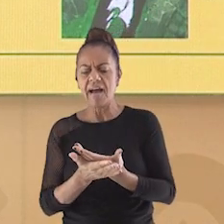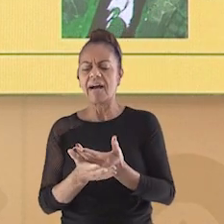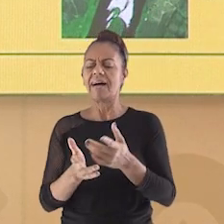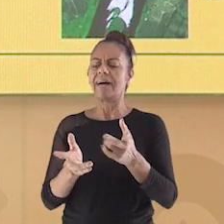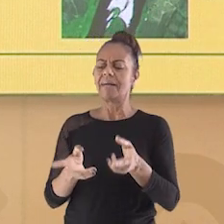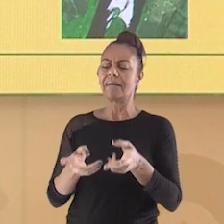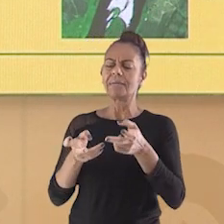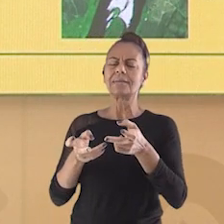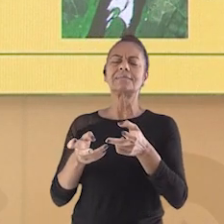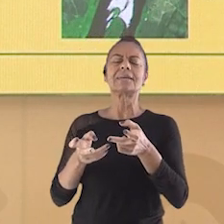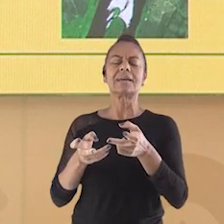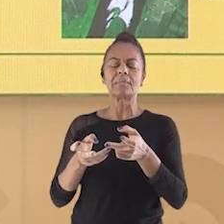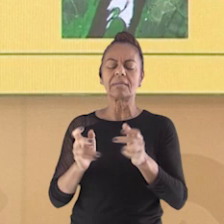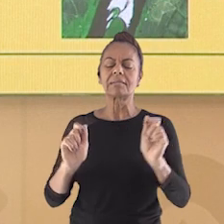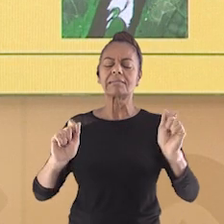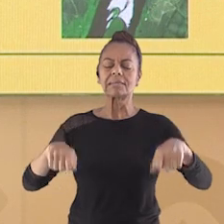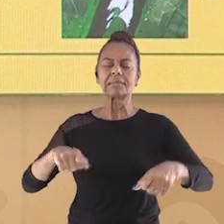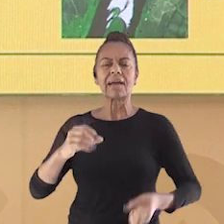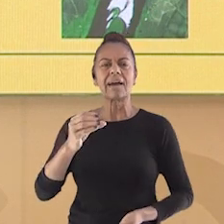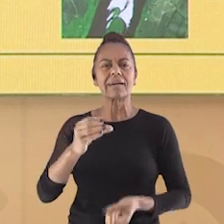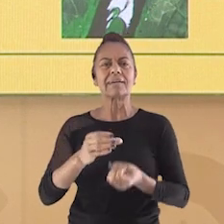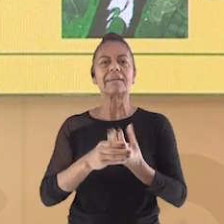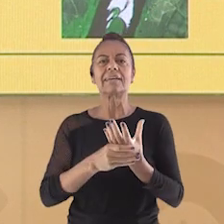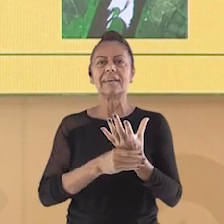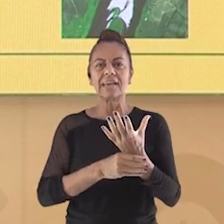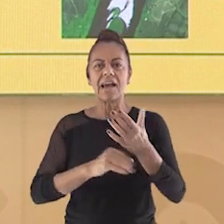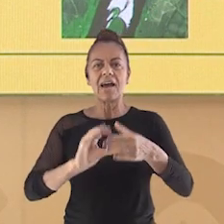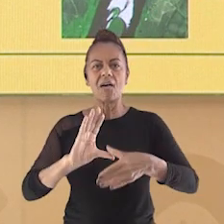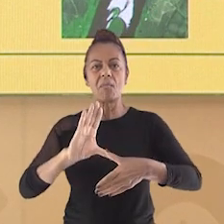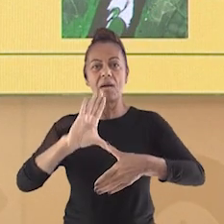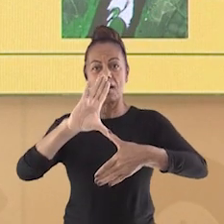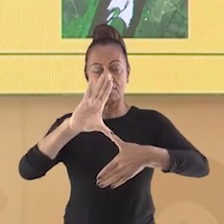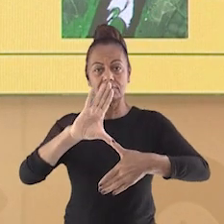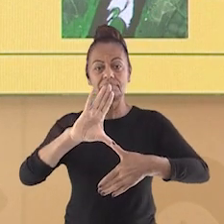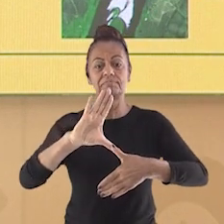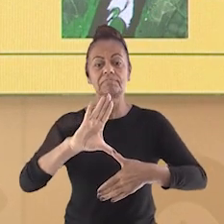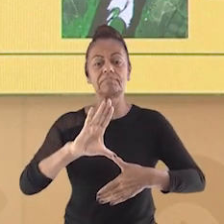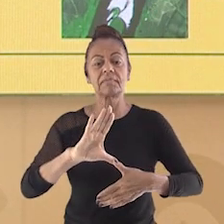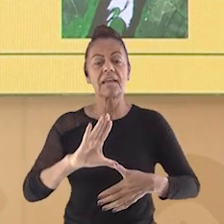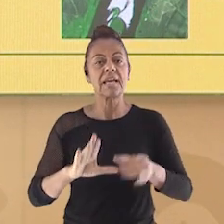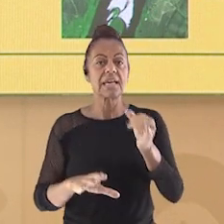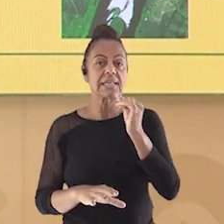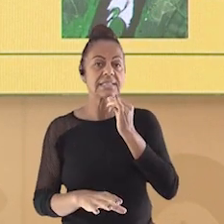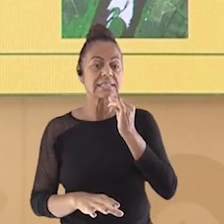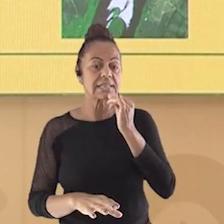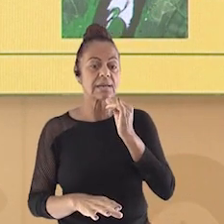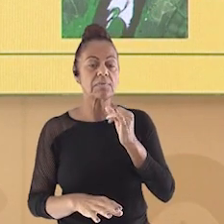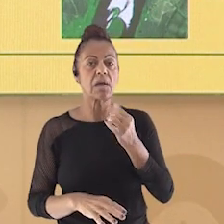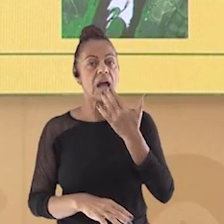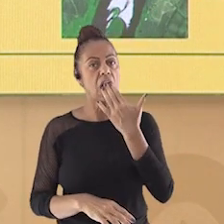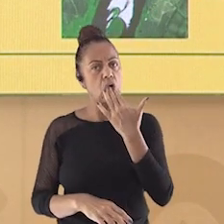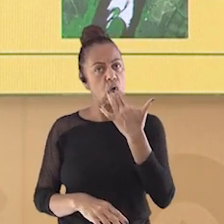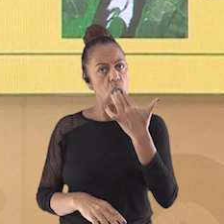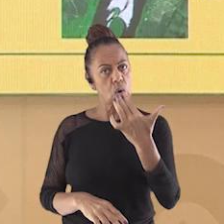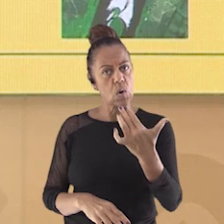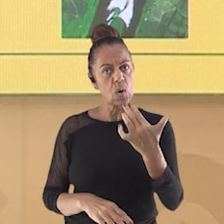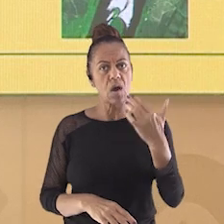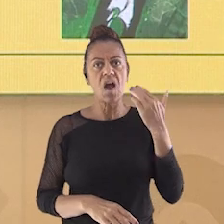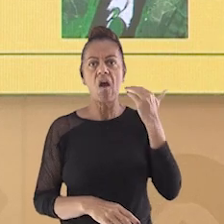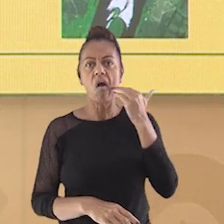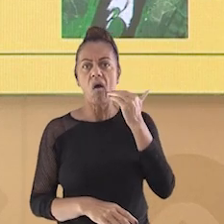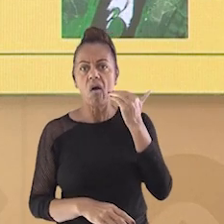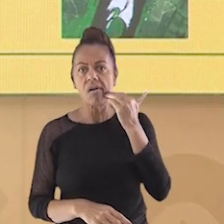e criar os mapas através do censoriamento remoto. Por exemplo, a cor rosa,